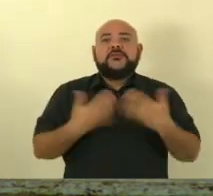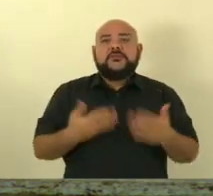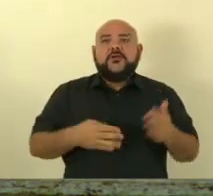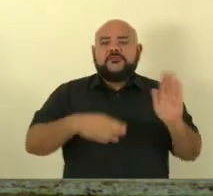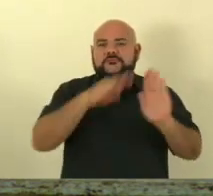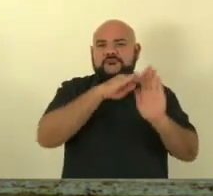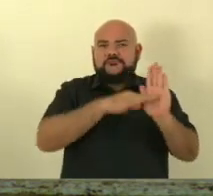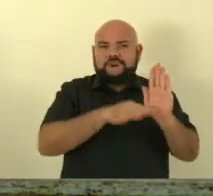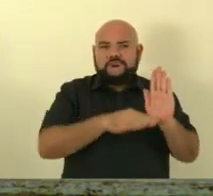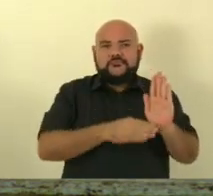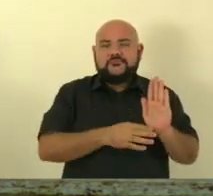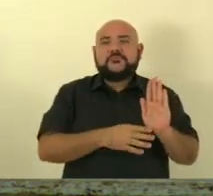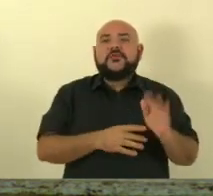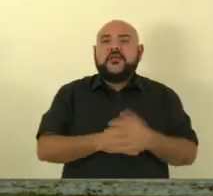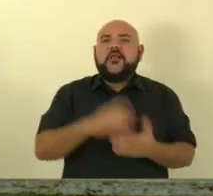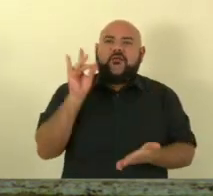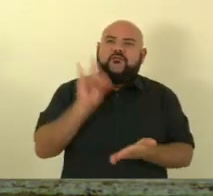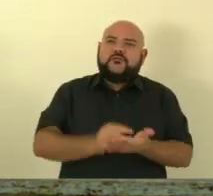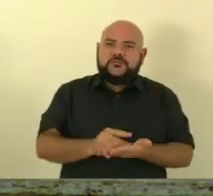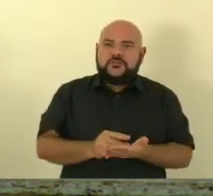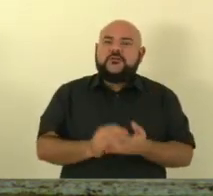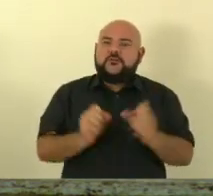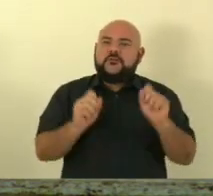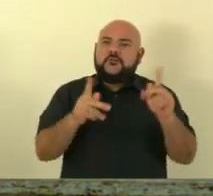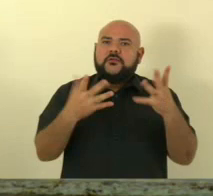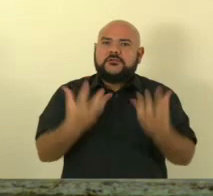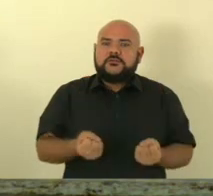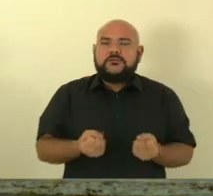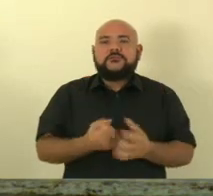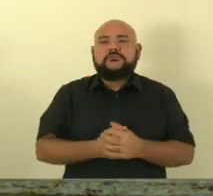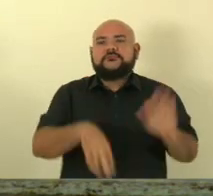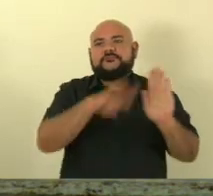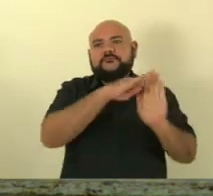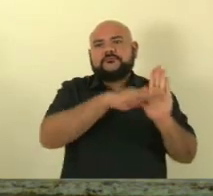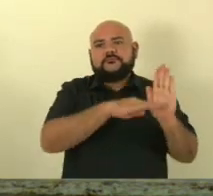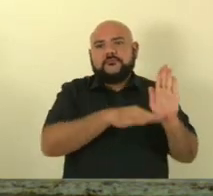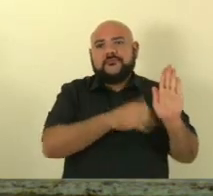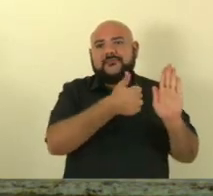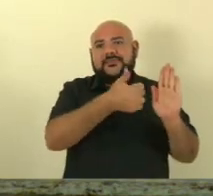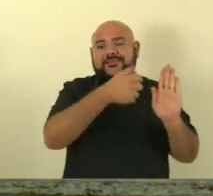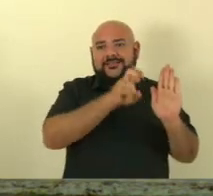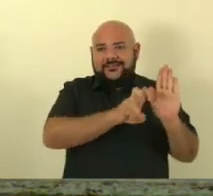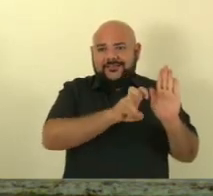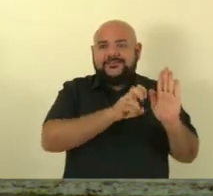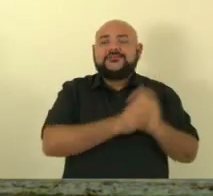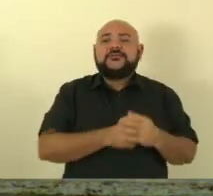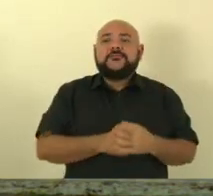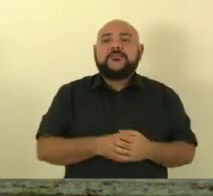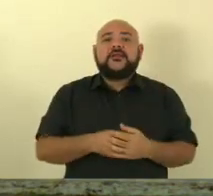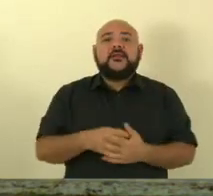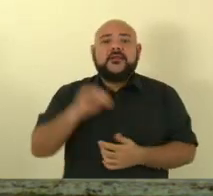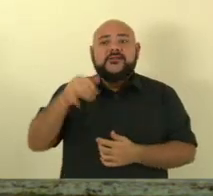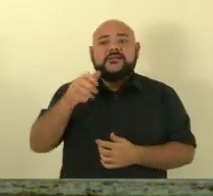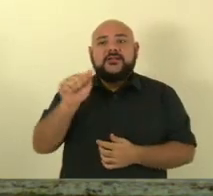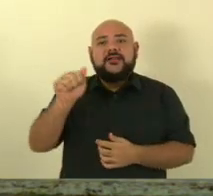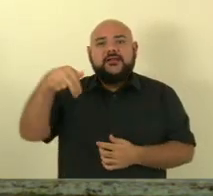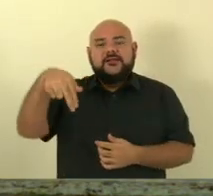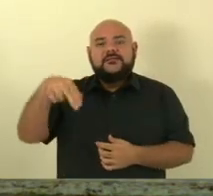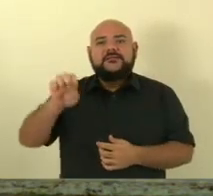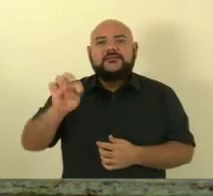é, oficie-se. Item 15, requerimento 459-2023, deputado Janete Sá, de